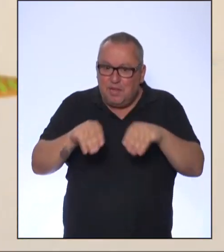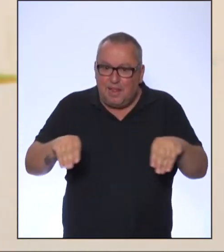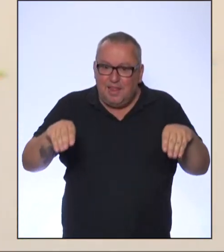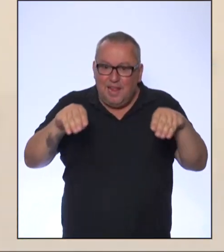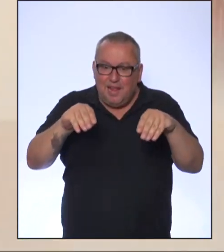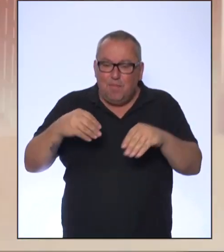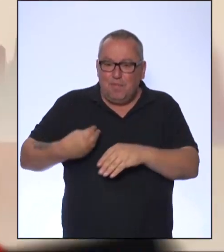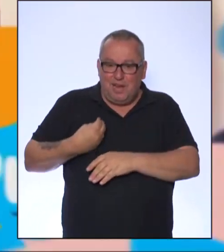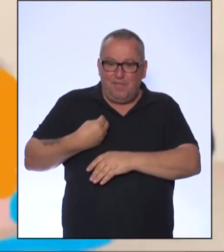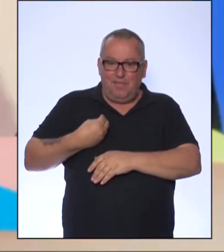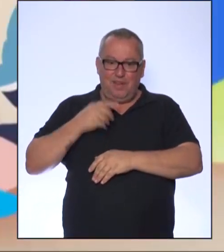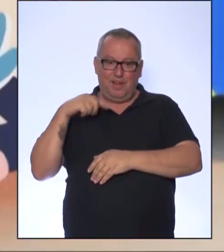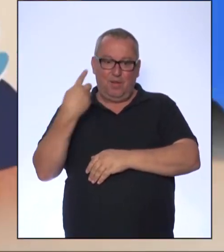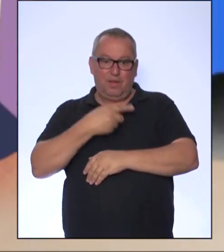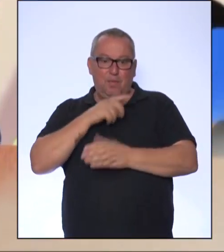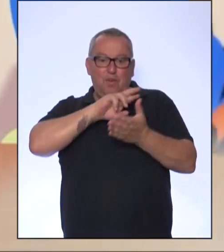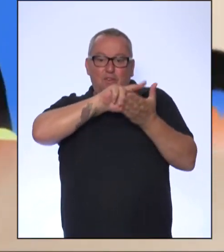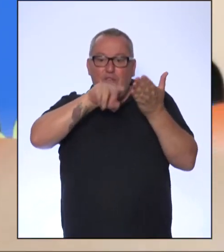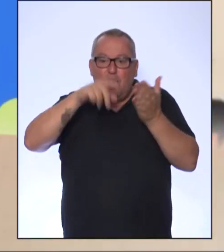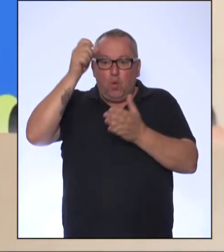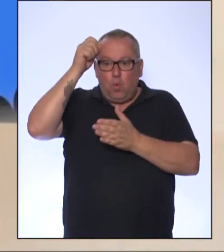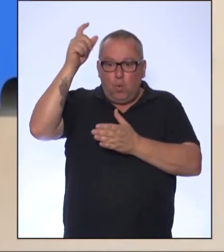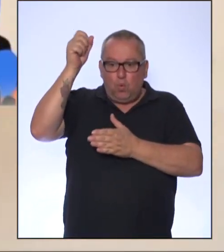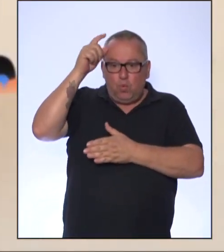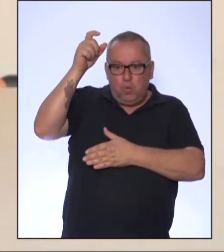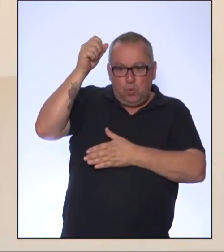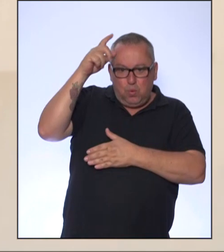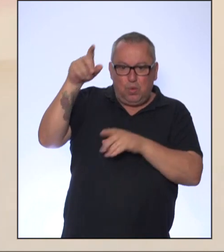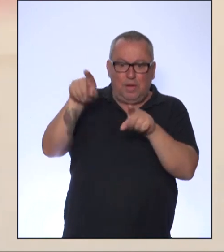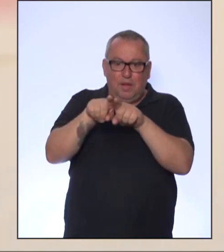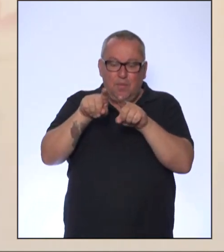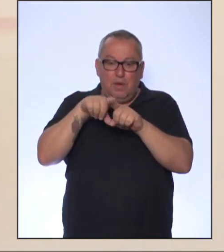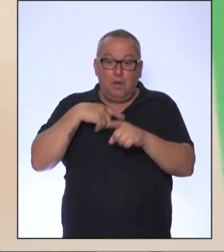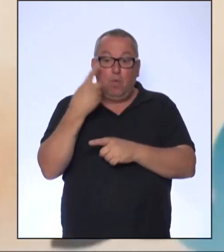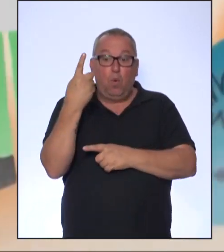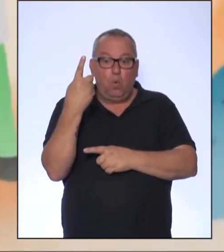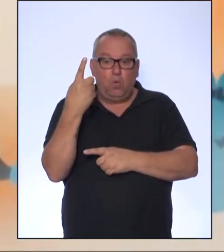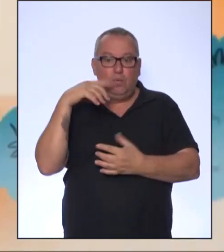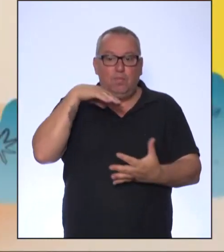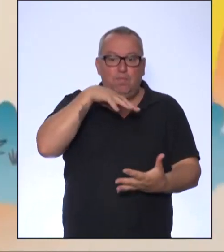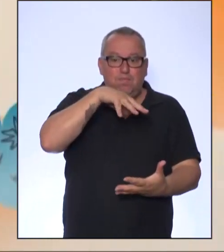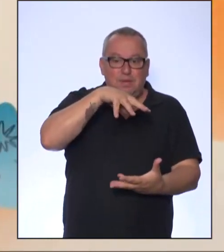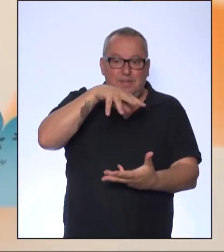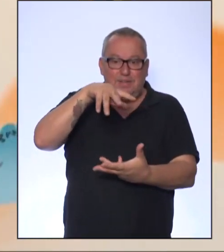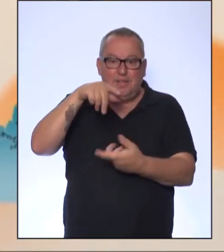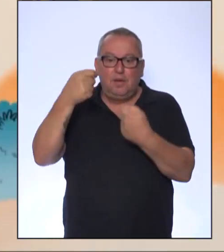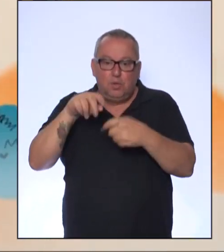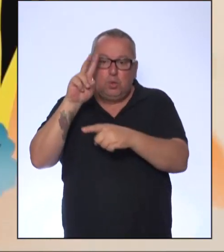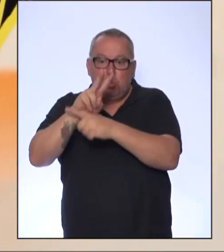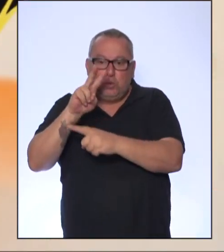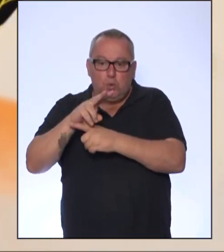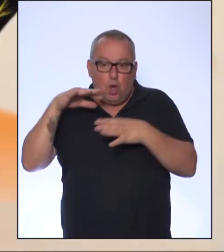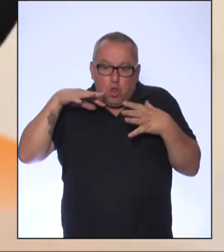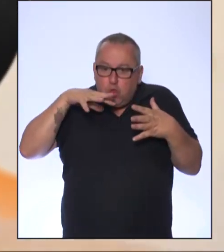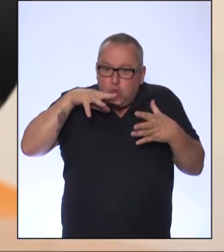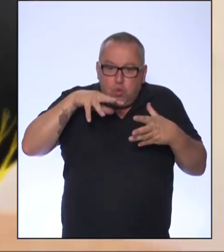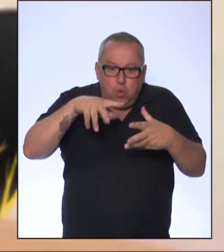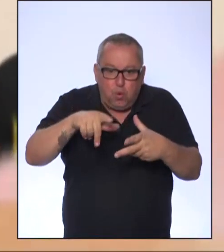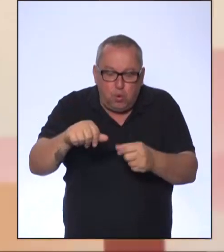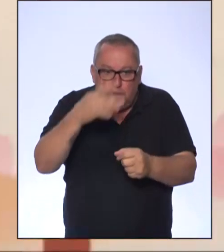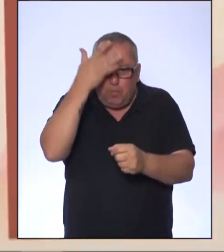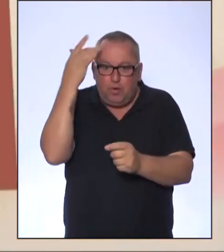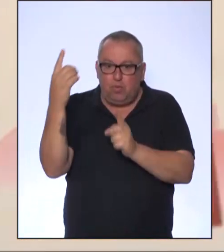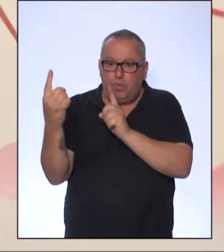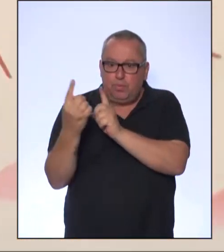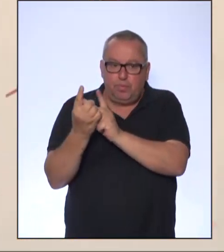viver. Nós temos diferentes culturas, nós temos um só planeta e devemos tomar conta disso tudo e uns dos outros